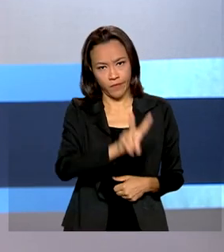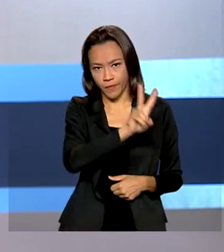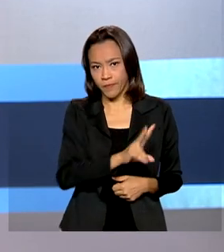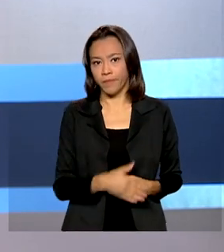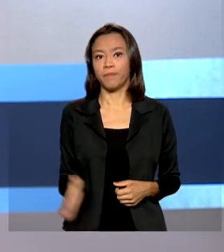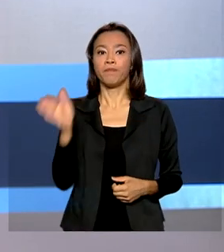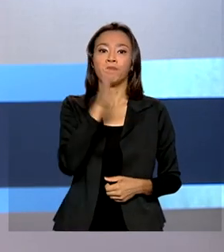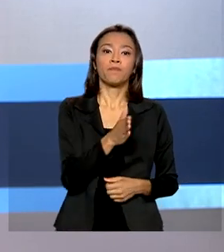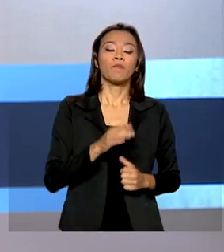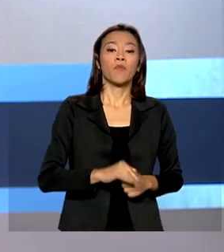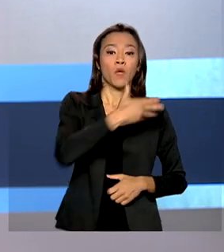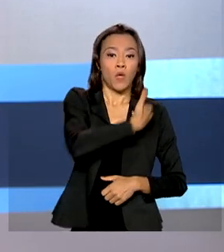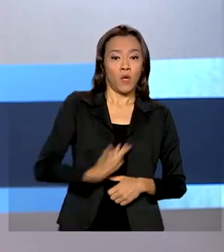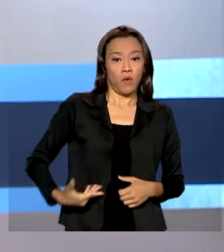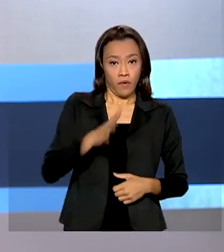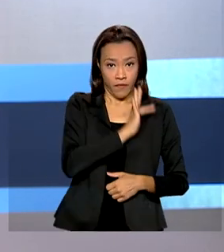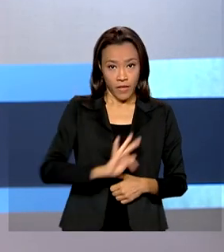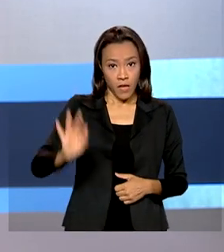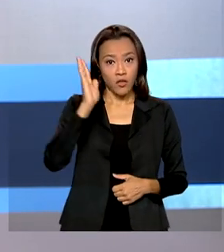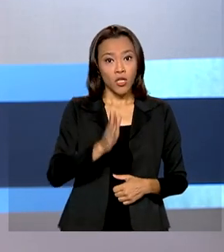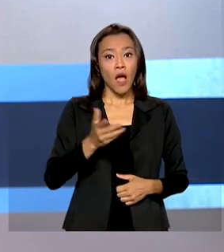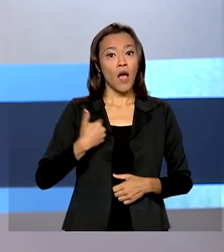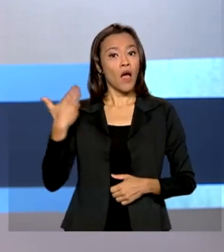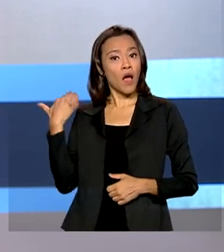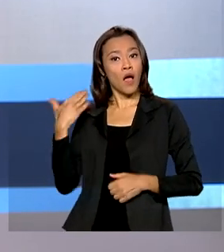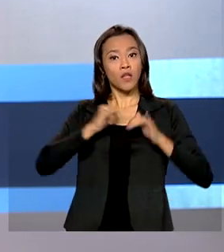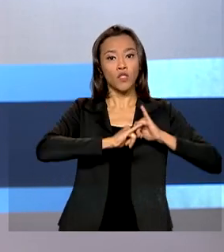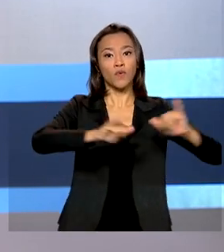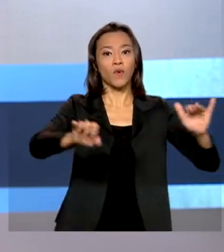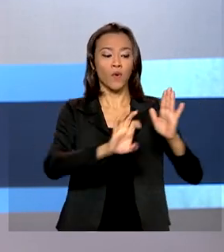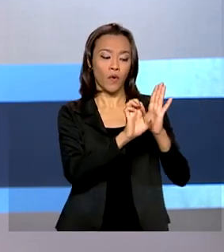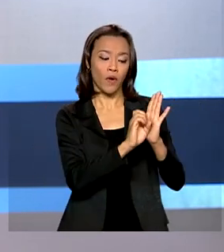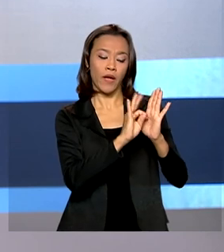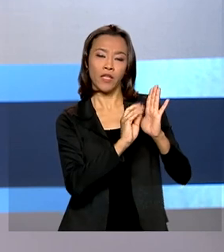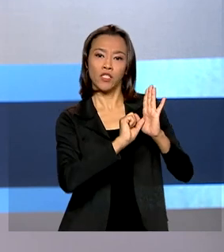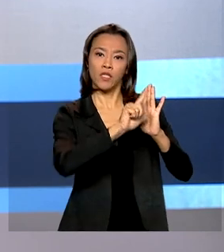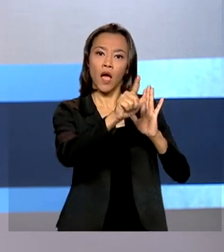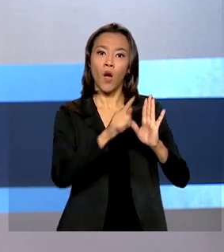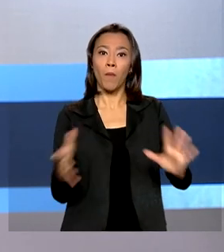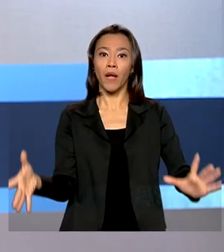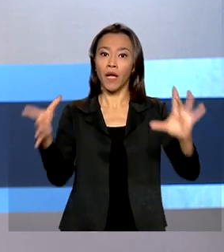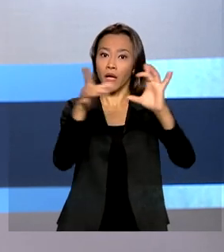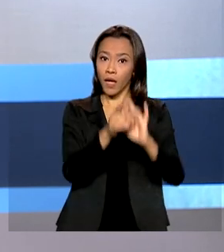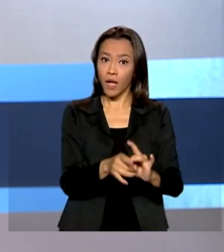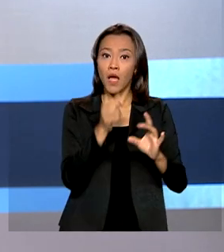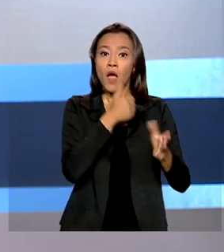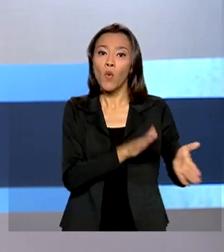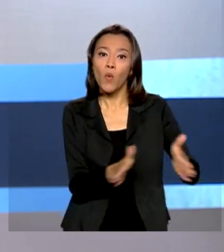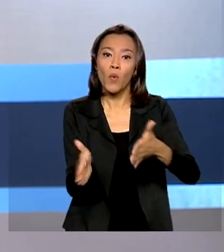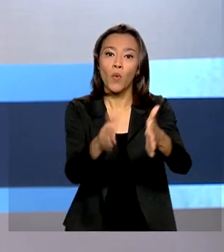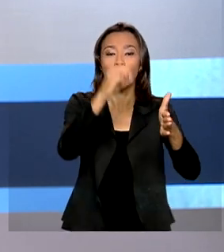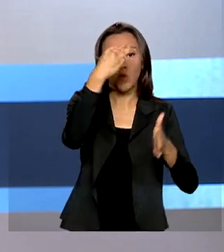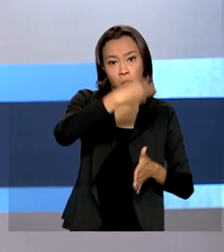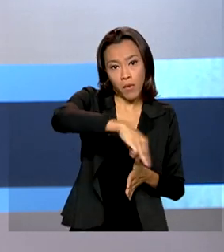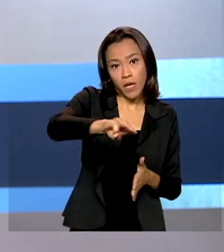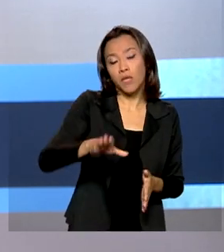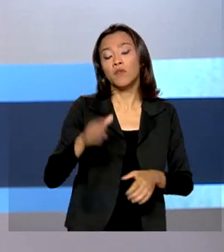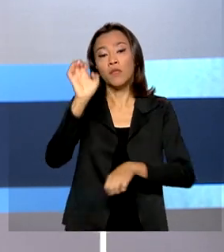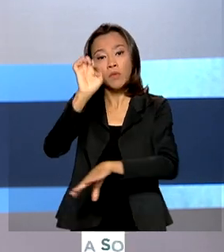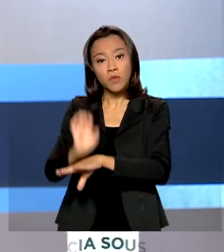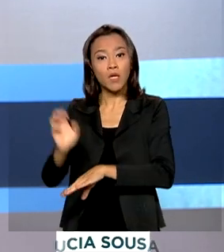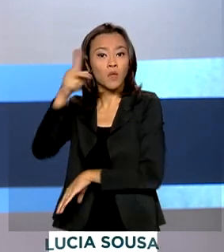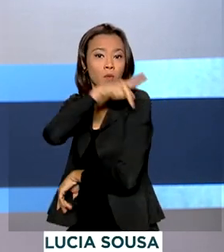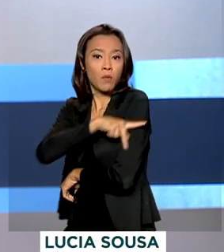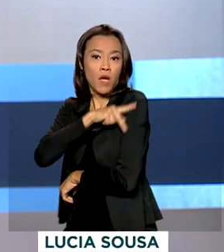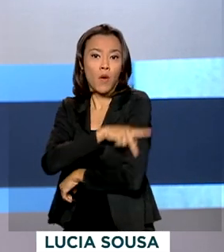O governo federal lançou o edital para a integração das bacias hidrográficas do Maranhão e do Piauí. Nove milhões de reais